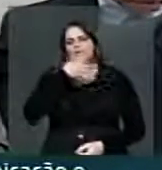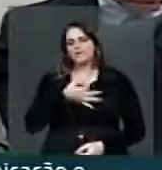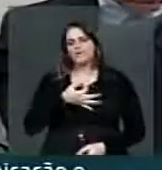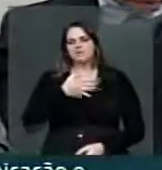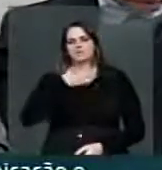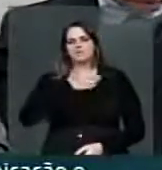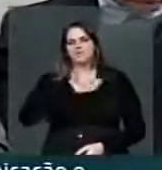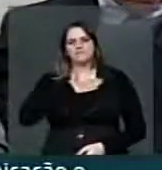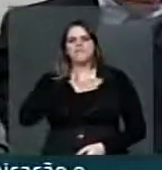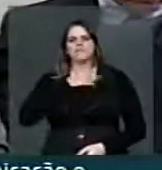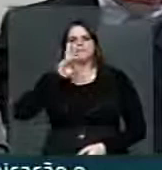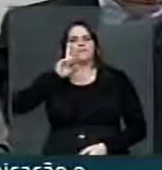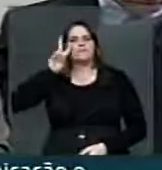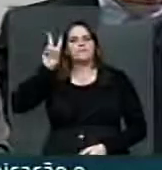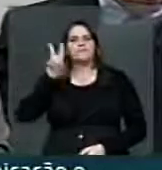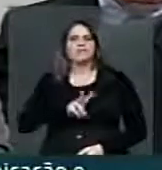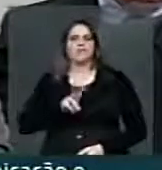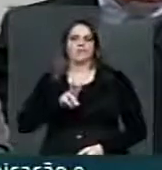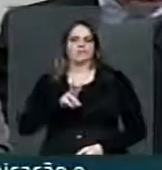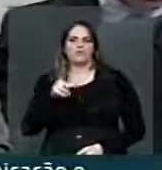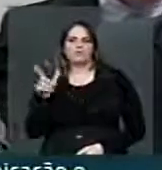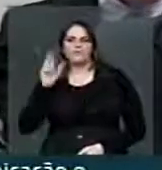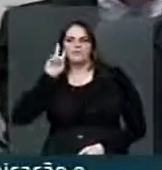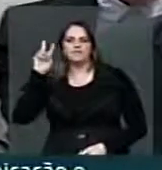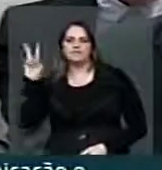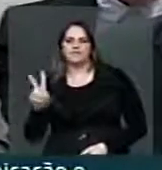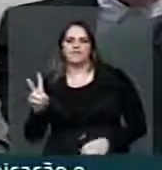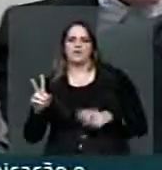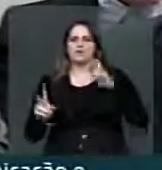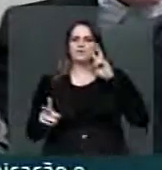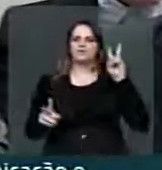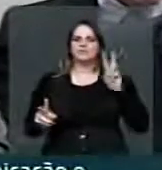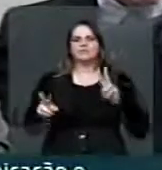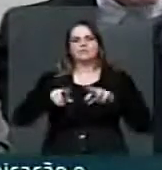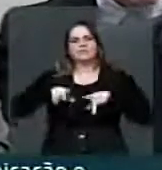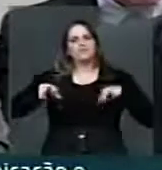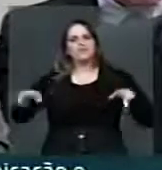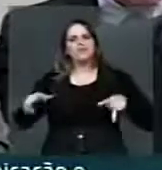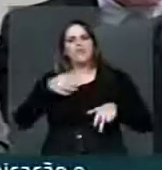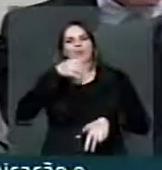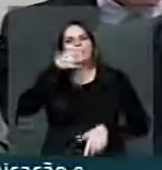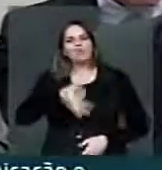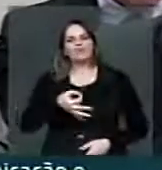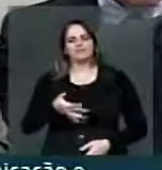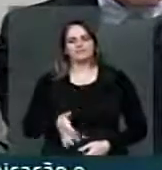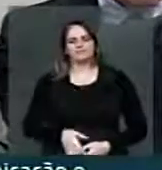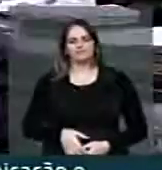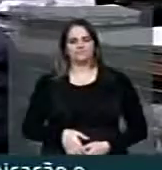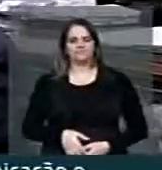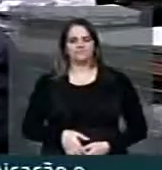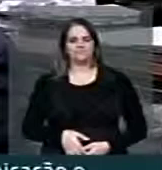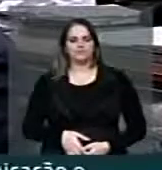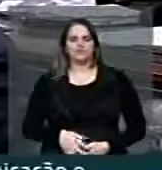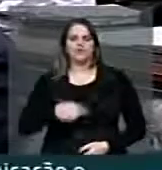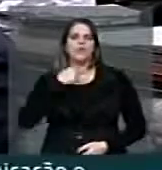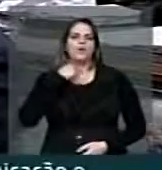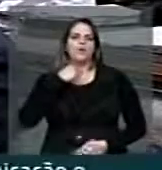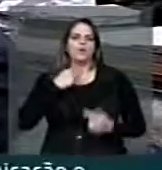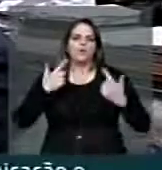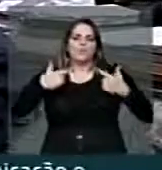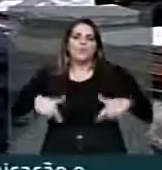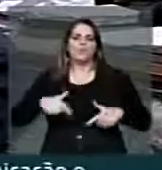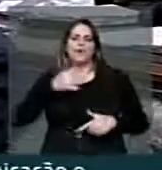lugar, é de algum lugar que a gente fala, não acredito nesse sentido em neutralidade de opinião, eu acredito na